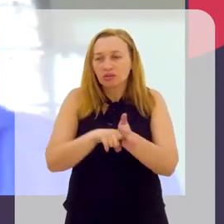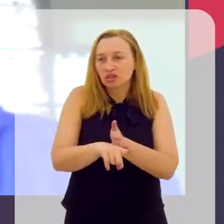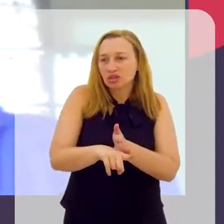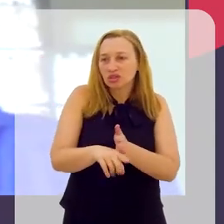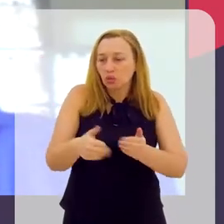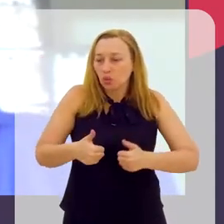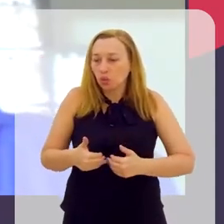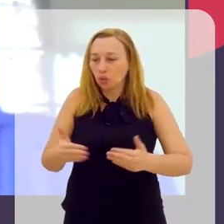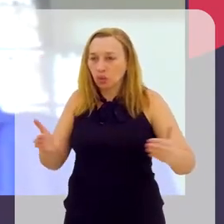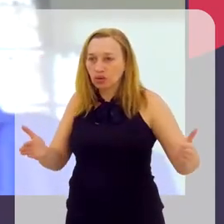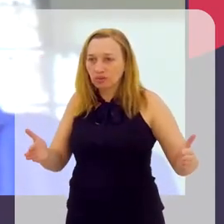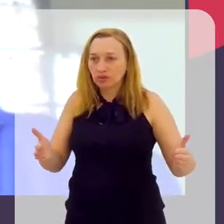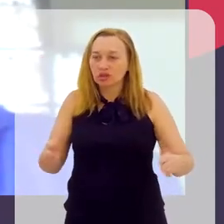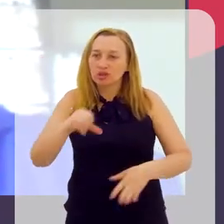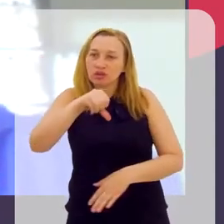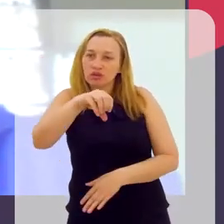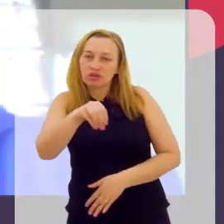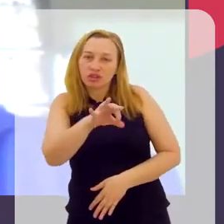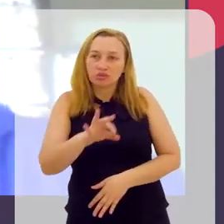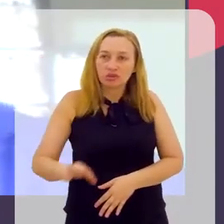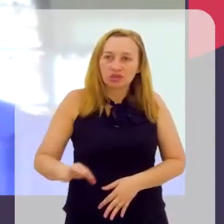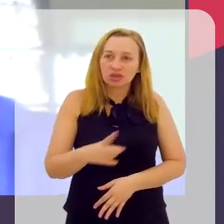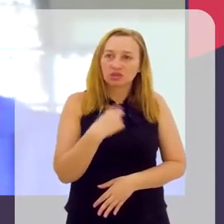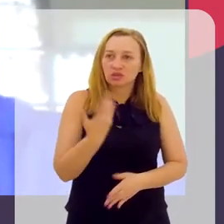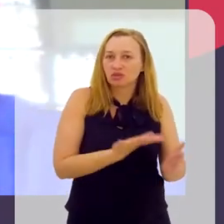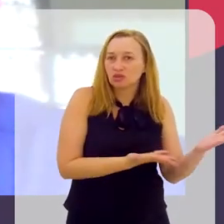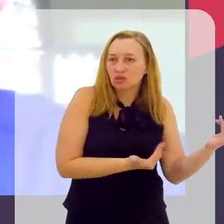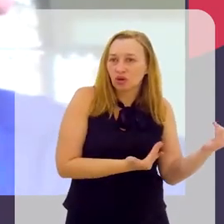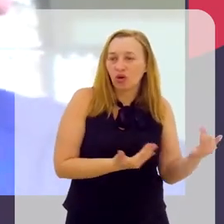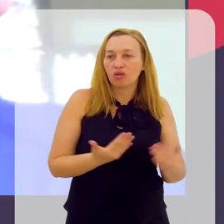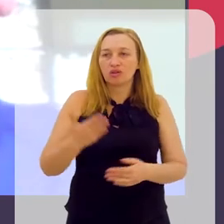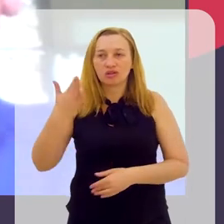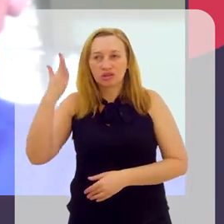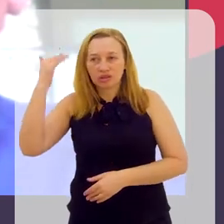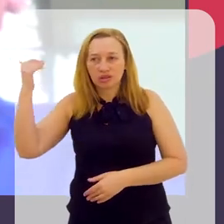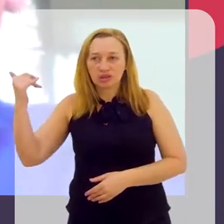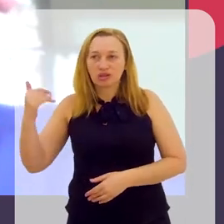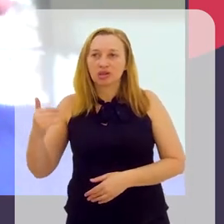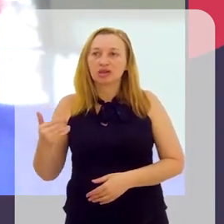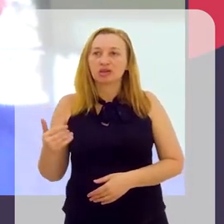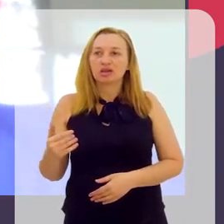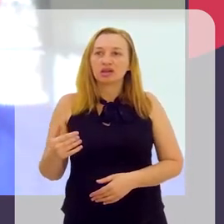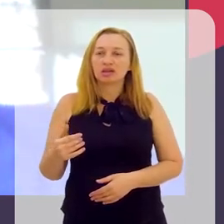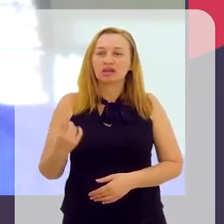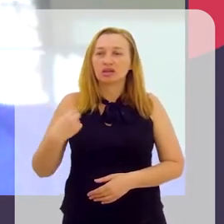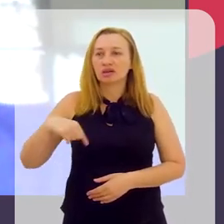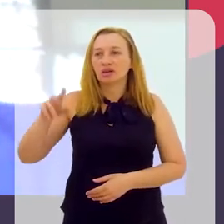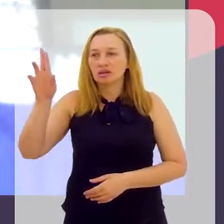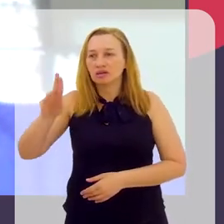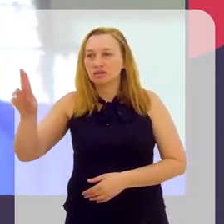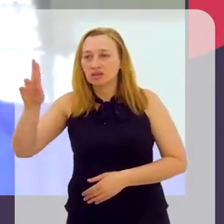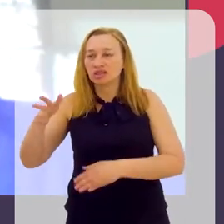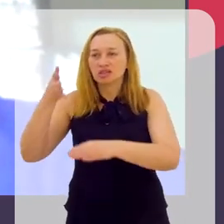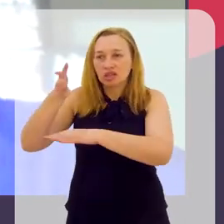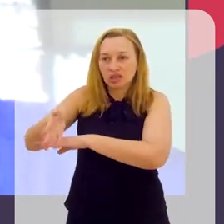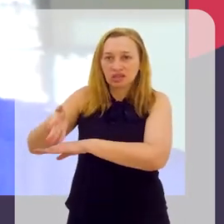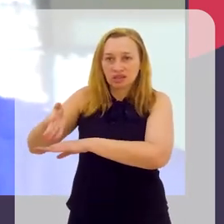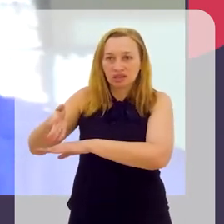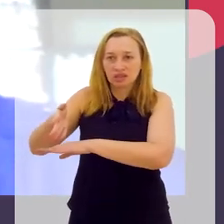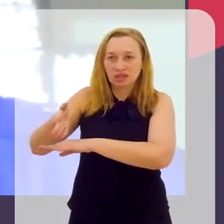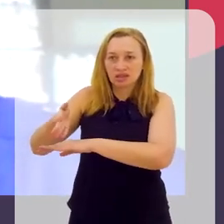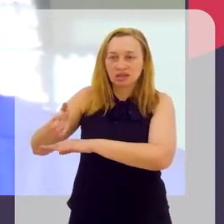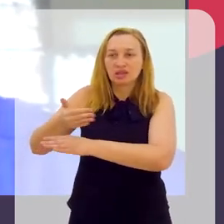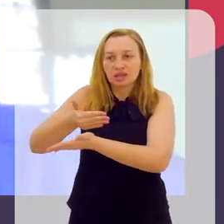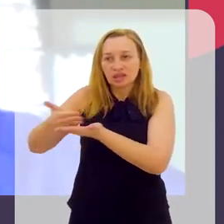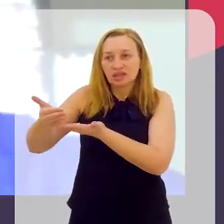E abre as portas. 90% dos nossos jovens talentos, quando voltam para a universidade, já ingressam na